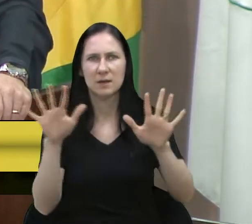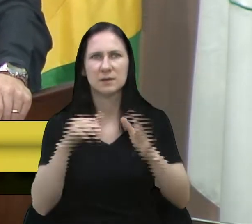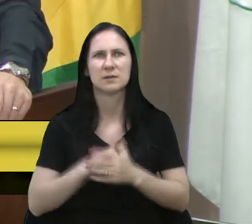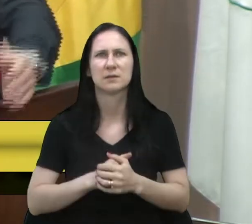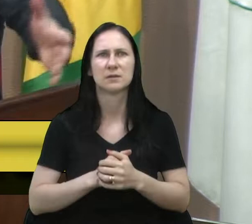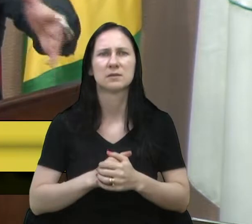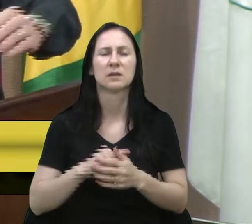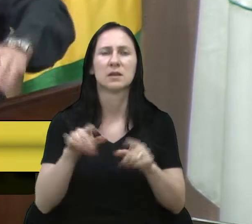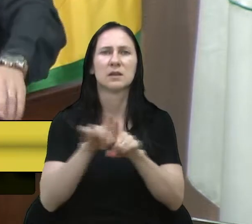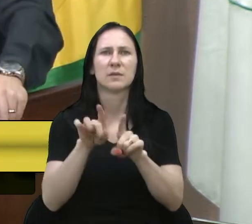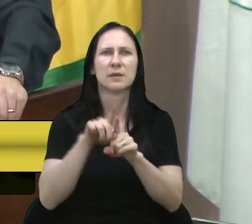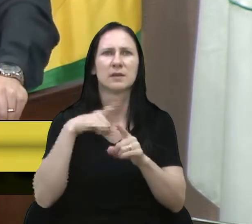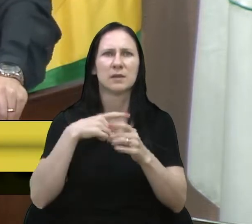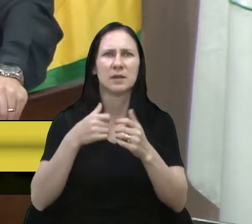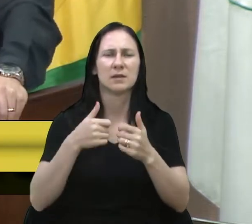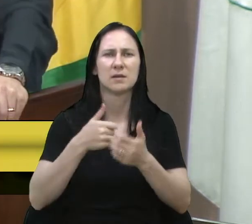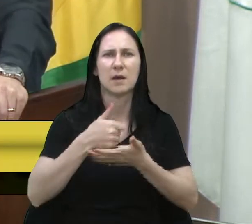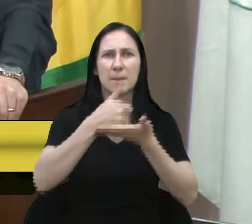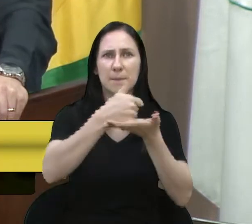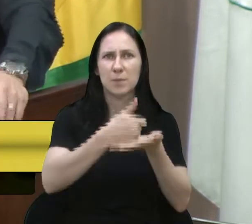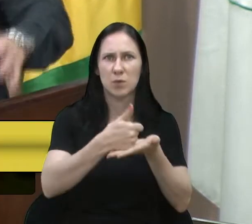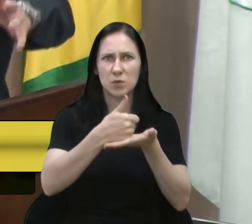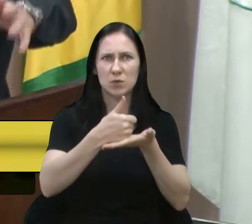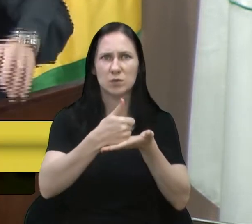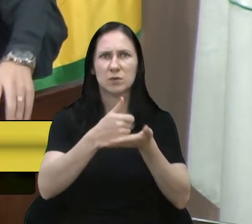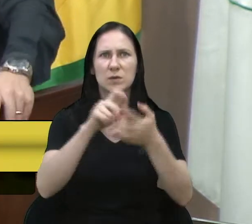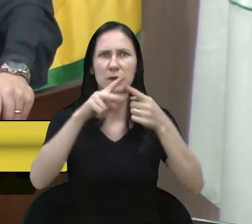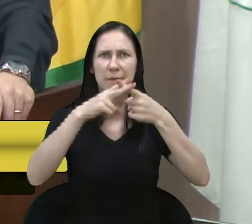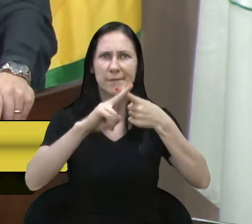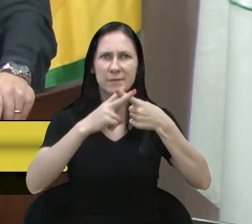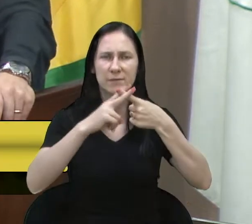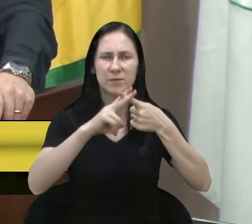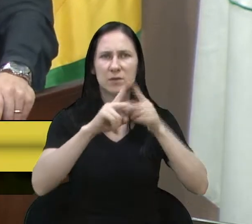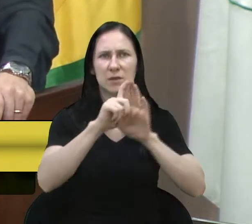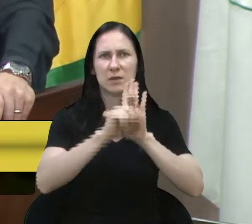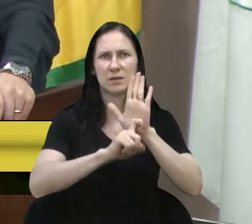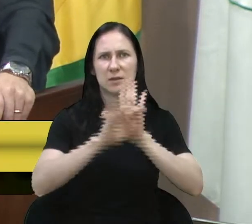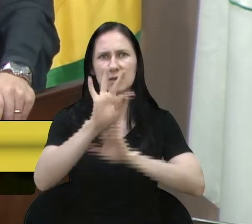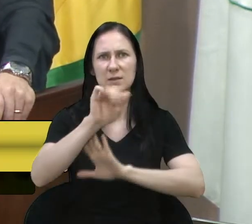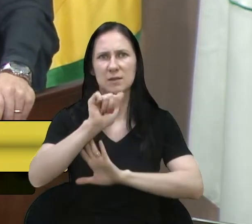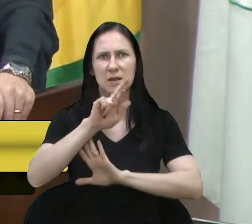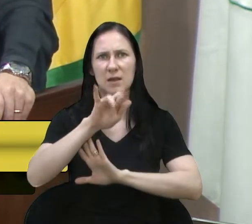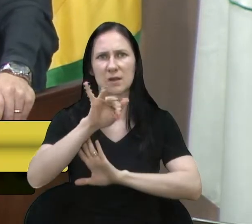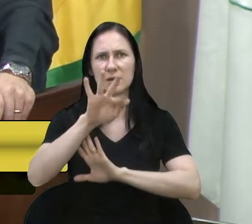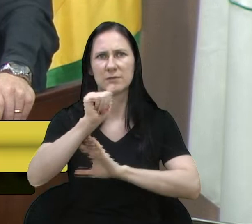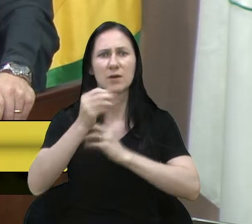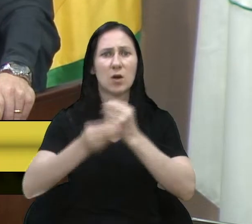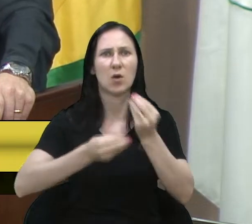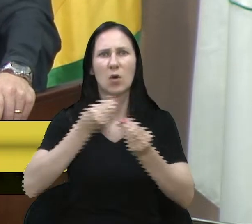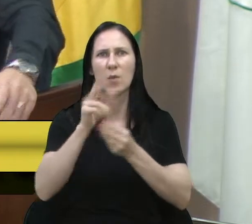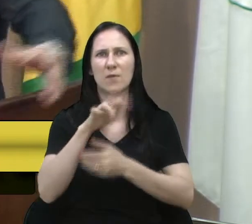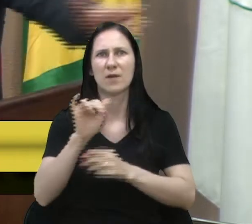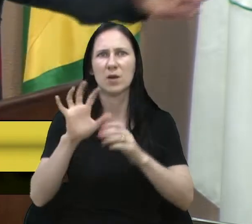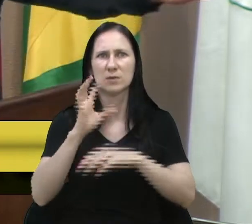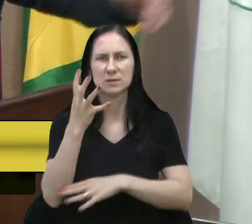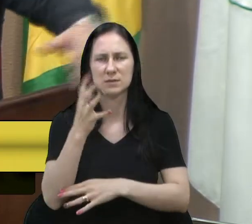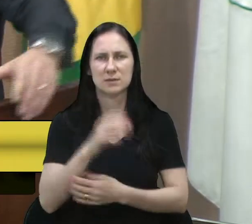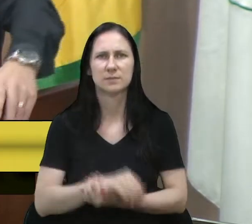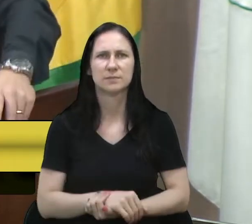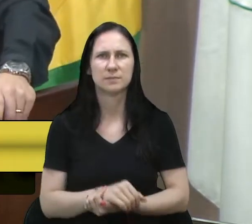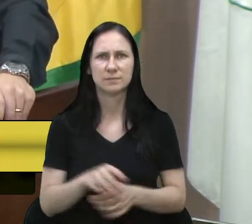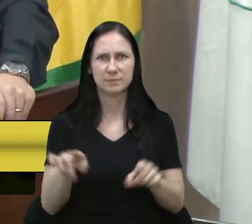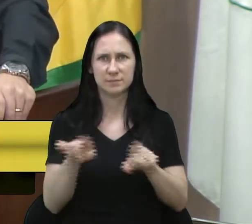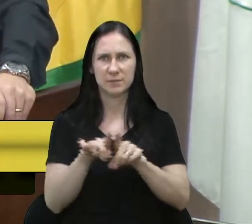do subsídio logo ali na frente, na revisão da tarifa, como se dará isso, e a questão que o